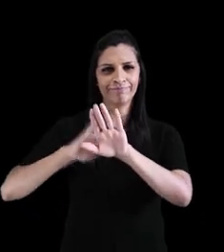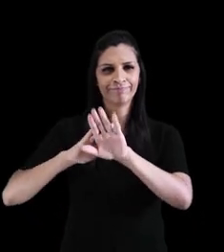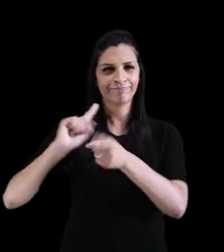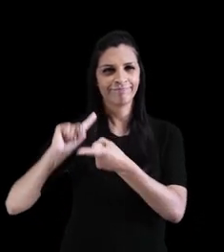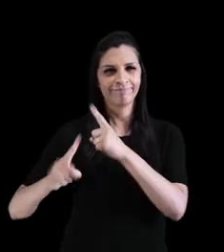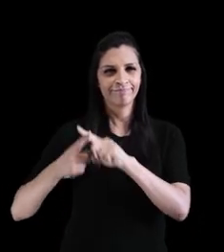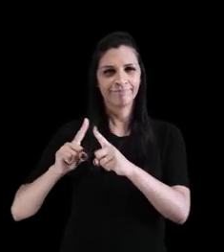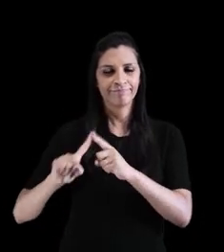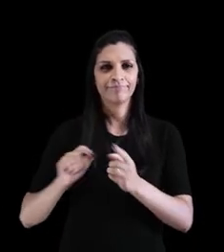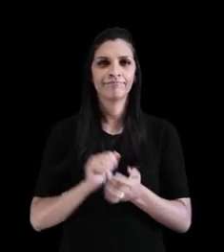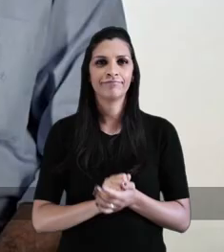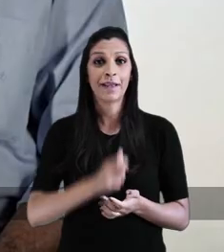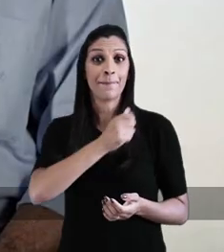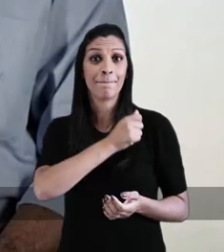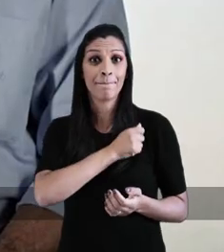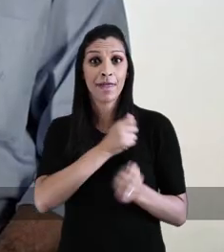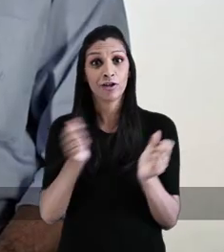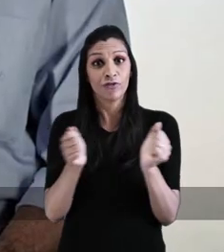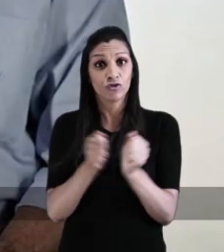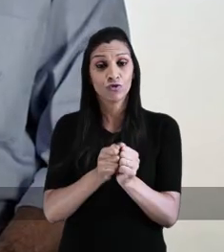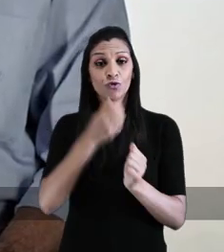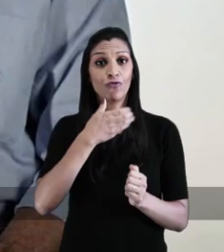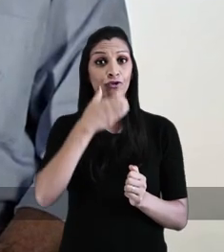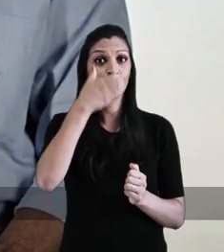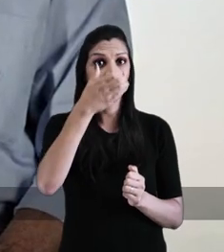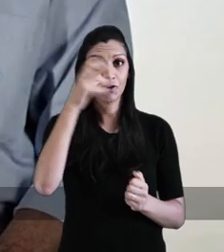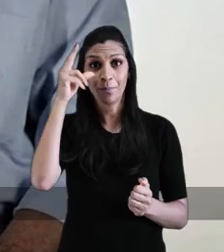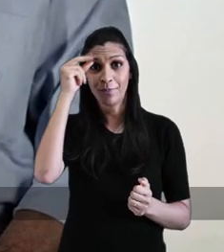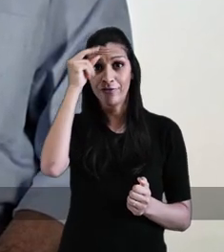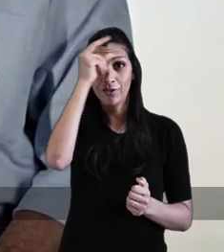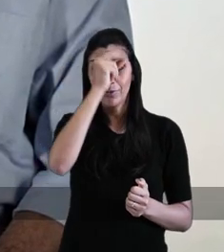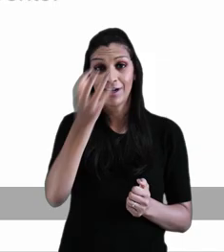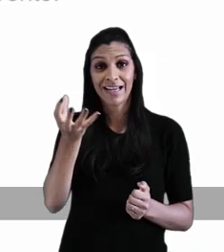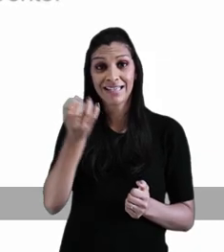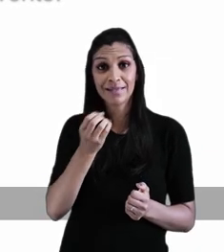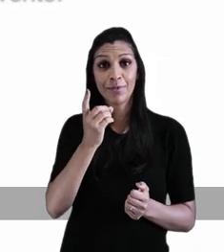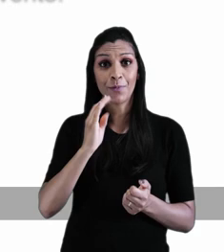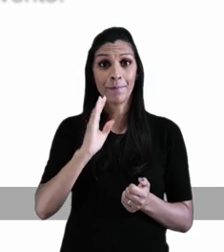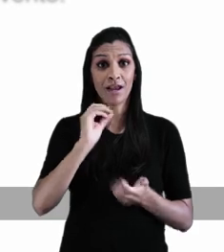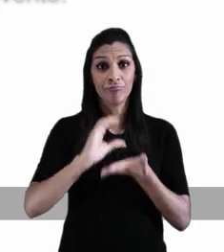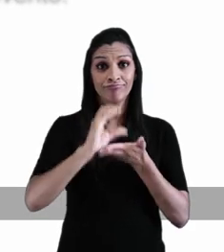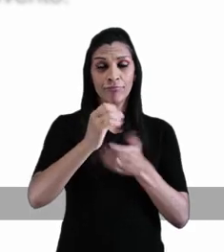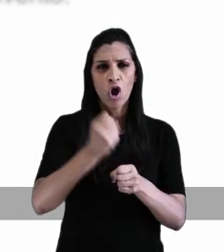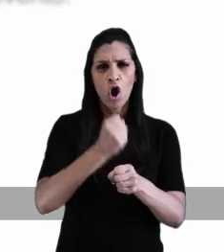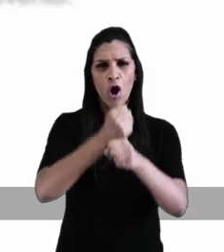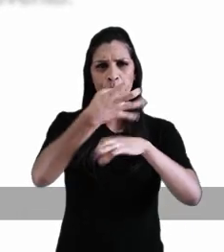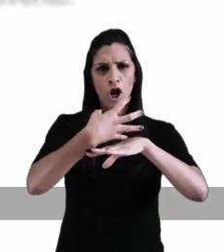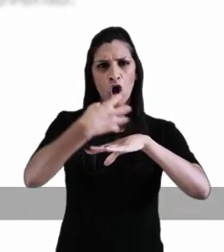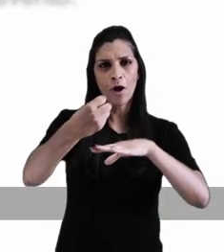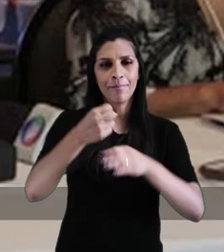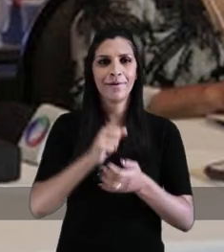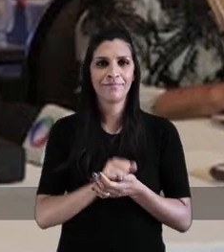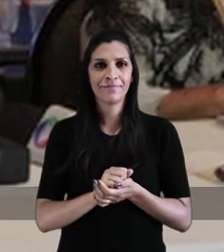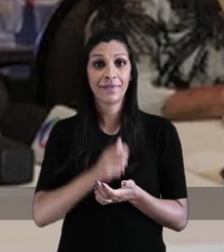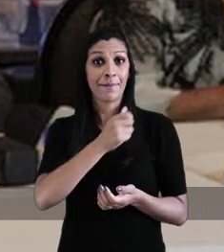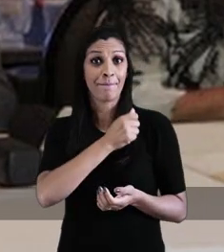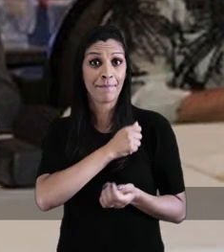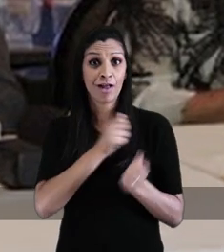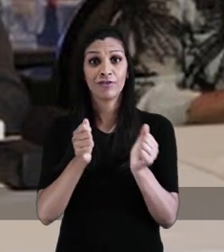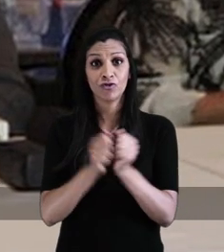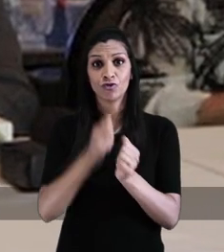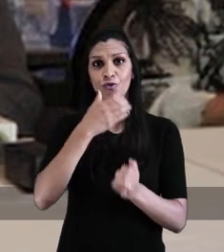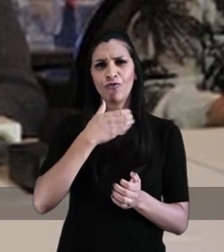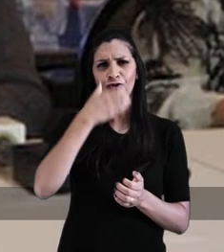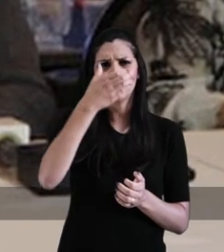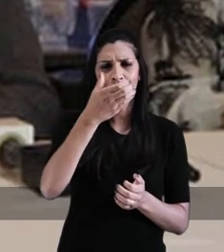Bastidores da velha política. Melo estava do lado de Fortunati quando a prefeitura recebeu quase um bilhão para as obras da Copa. Melo estava